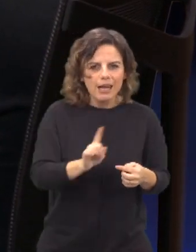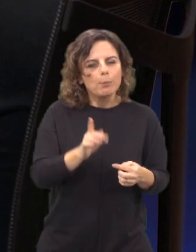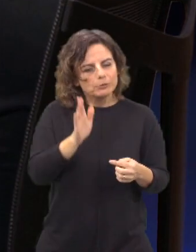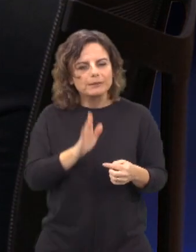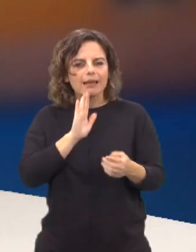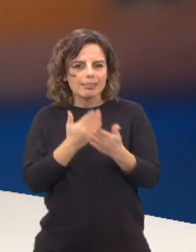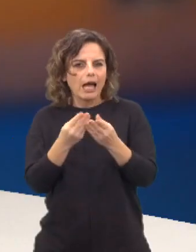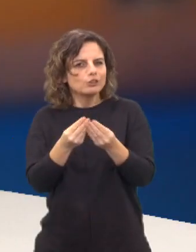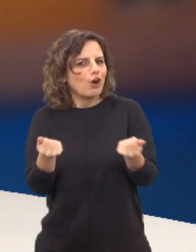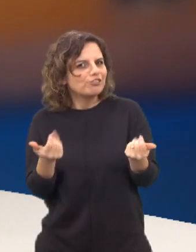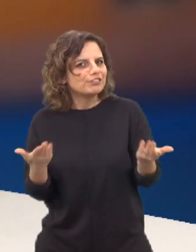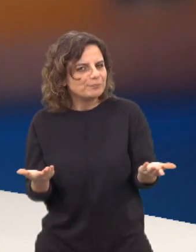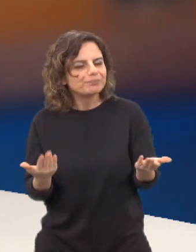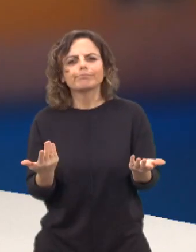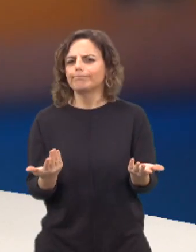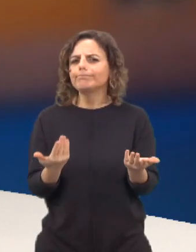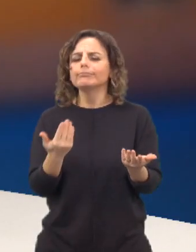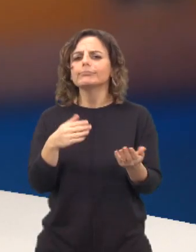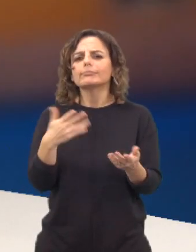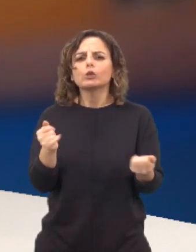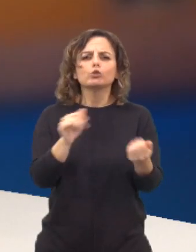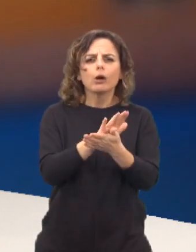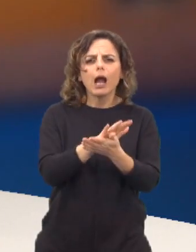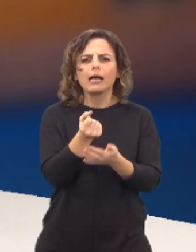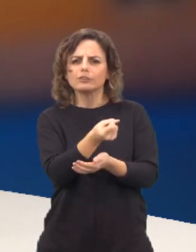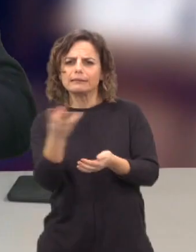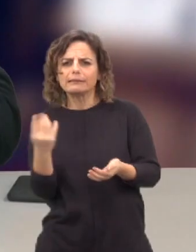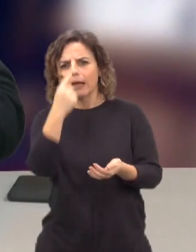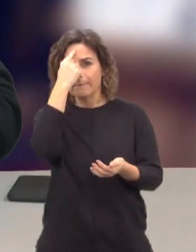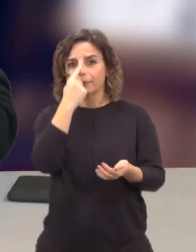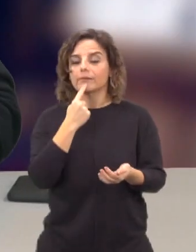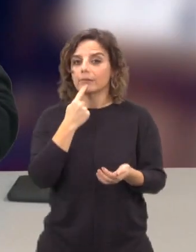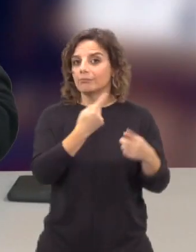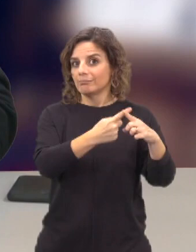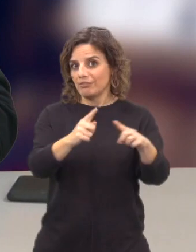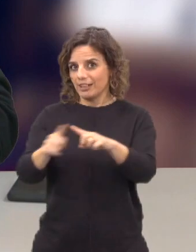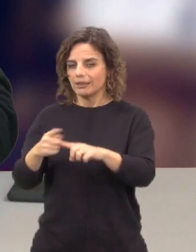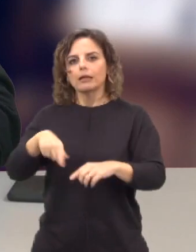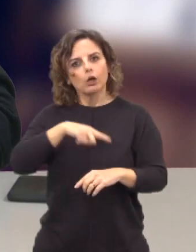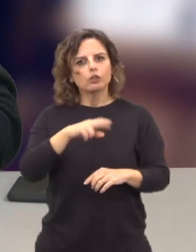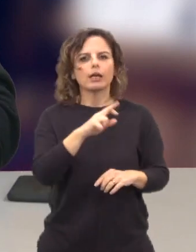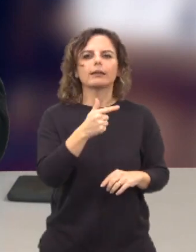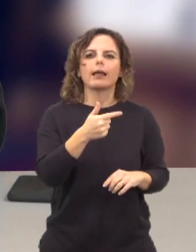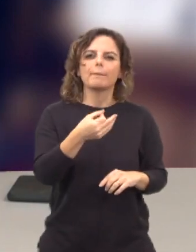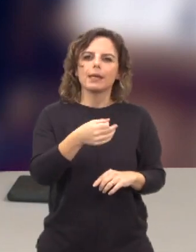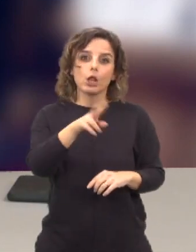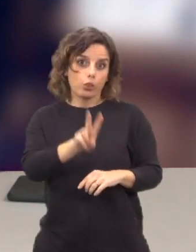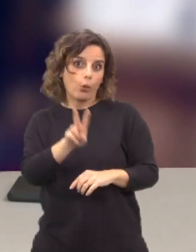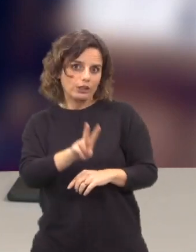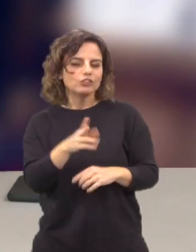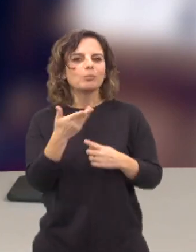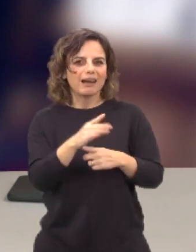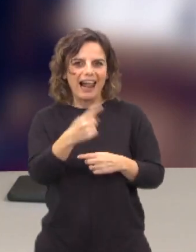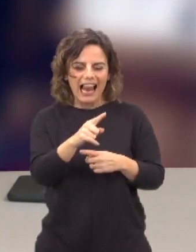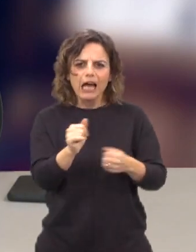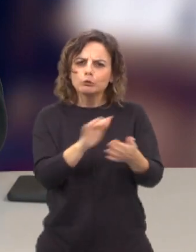resolvê-lo. Enfim, o perfil dos vários jornais que vemos não é todo igual. Nós estamos na RTP2, a RTP2 tem,